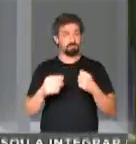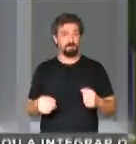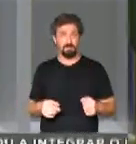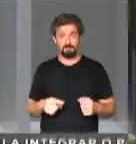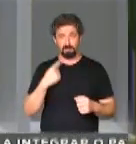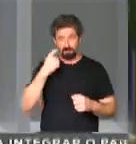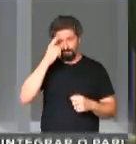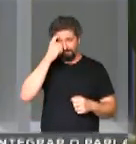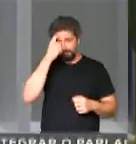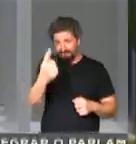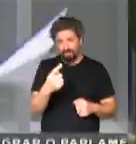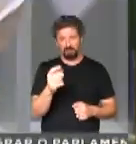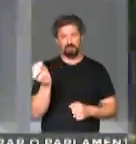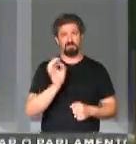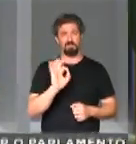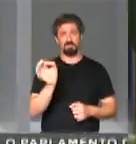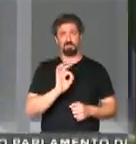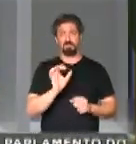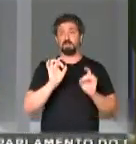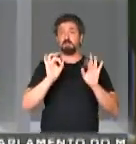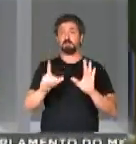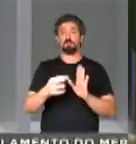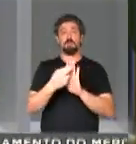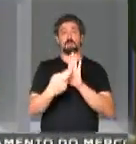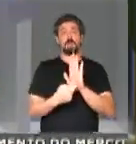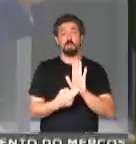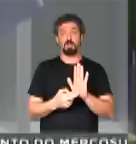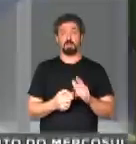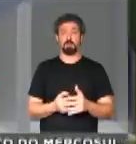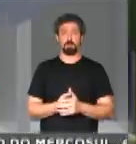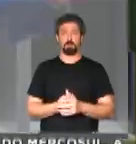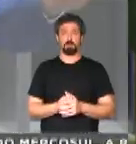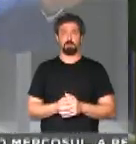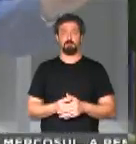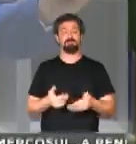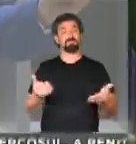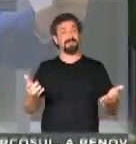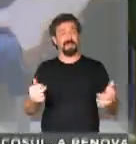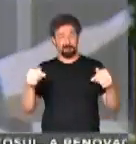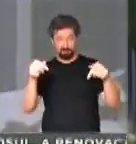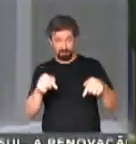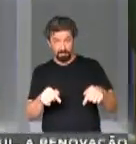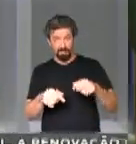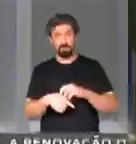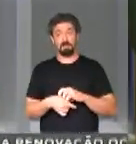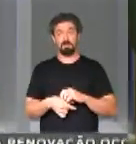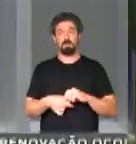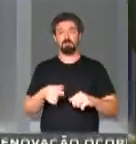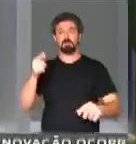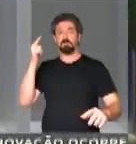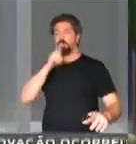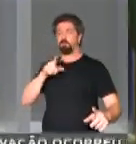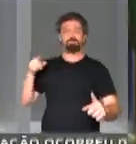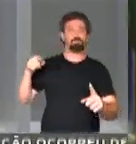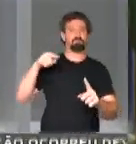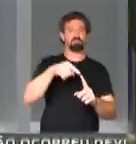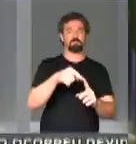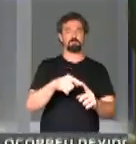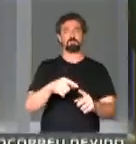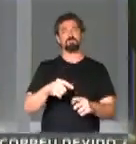Nós não estamos criando nada, apenas regulamentando. E com isso aqui, que vai alcançar